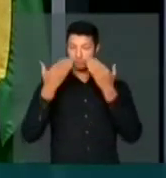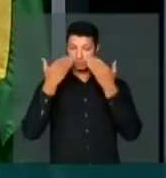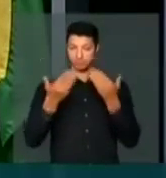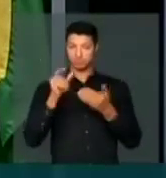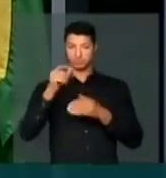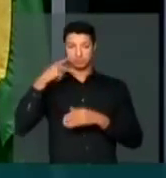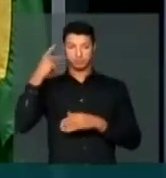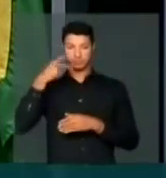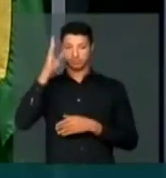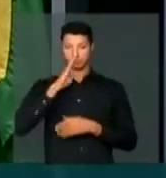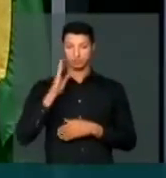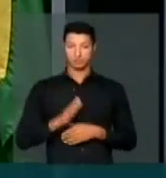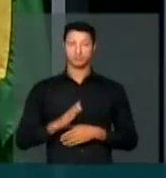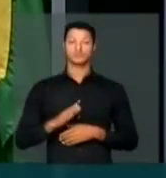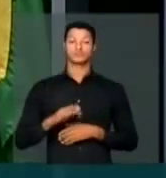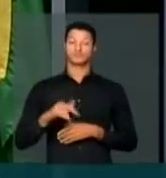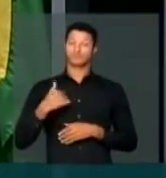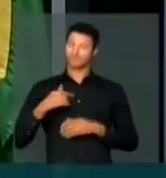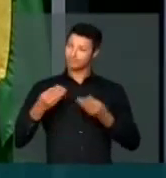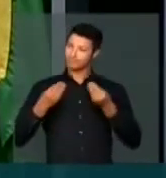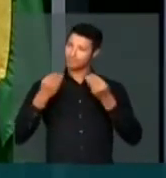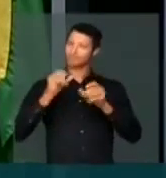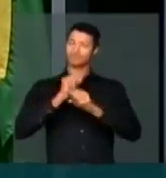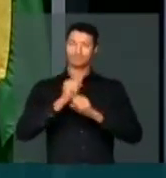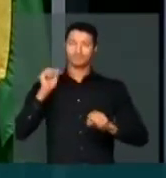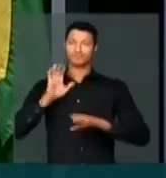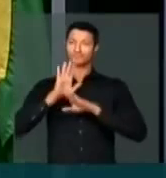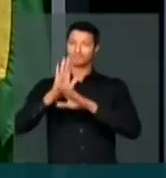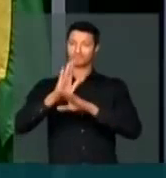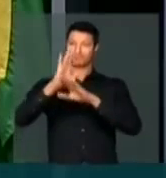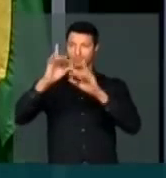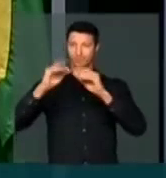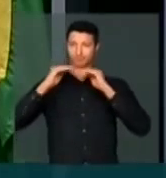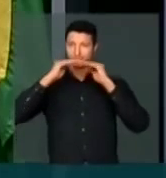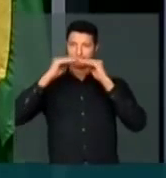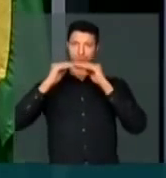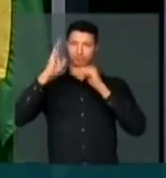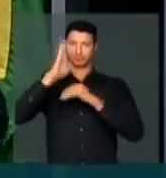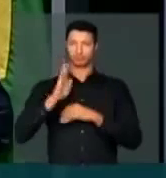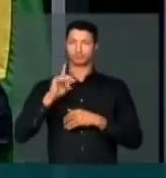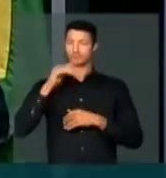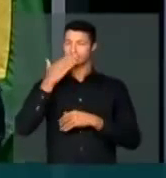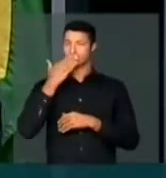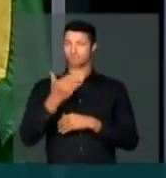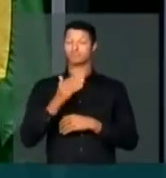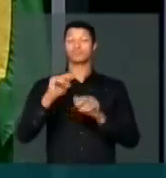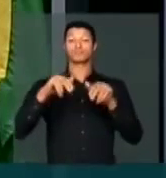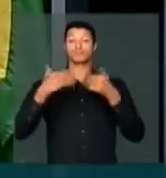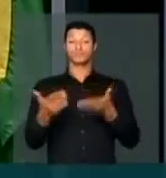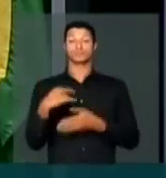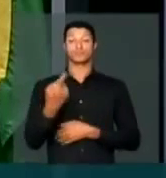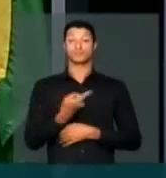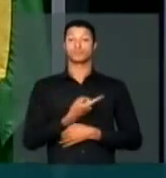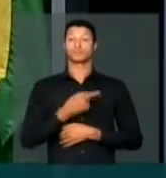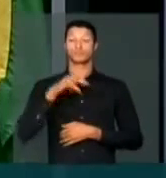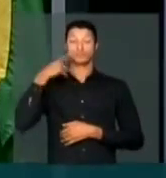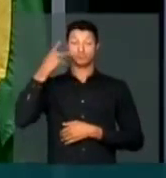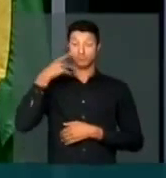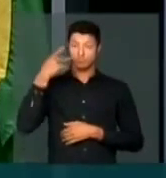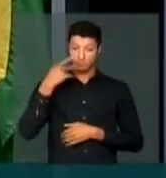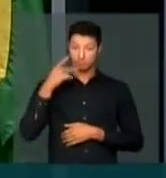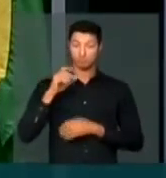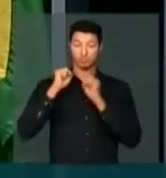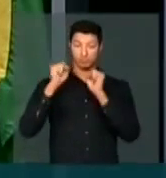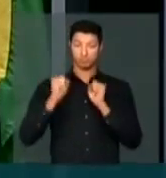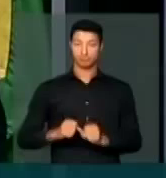que o parlamento brasileiro estará dando uma grande contribuição para a democracia. É a forma pela qual nós, parlamentares,